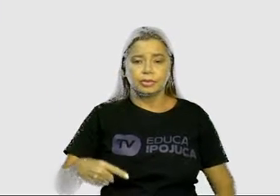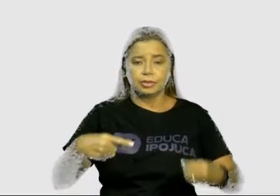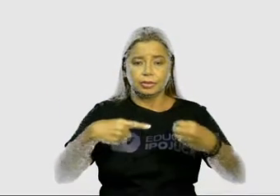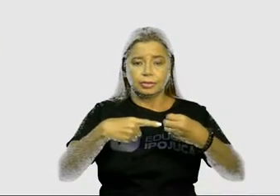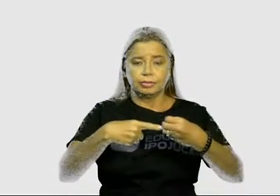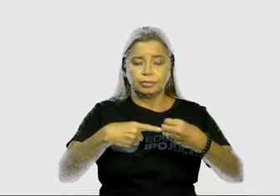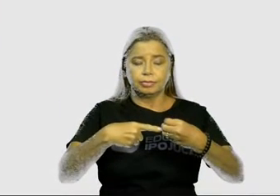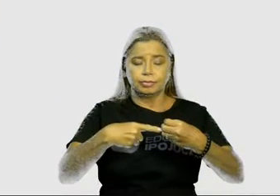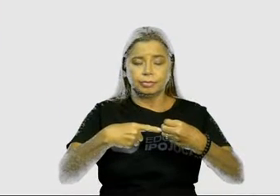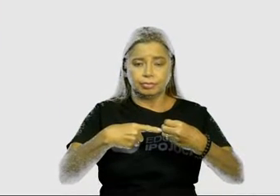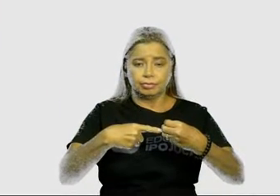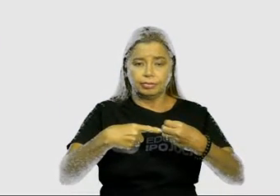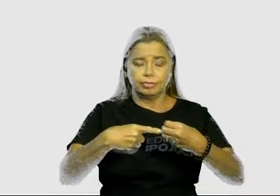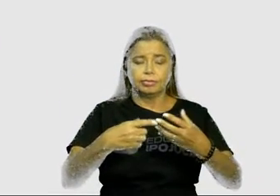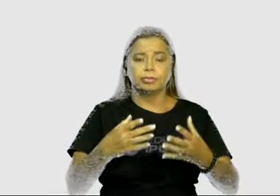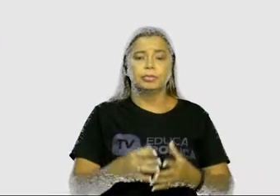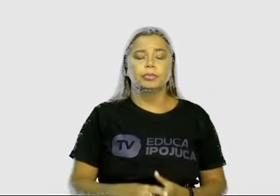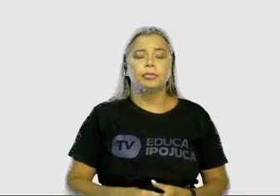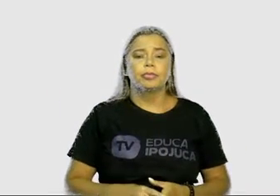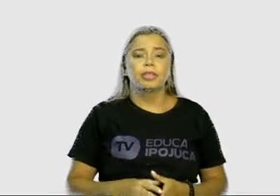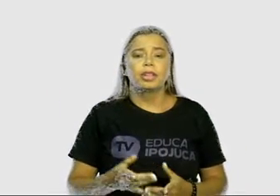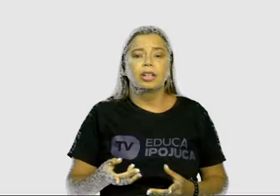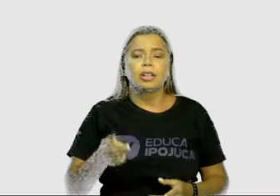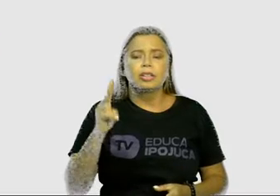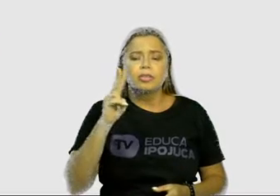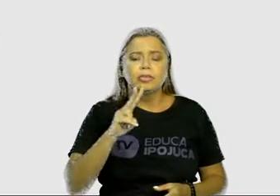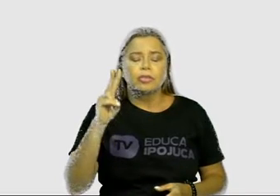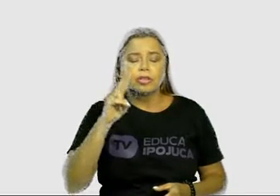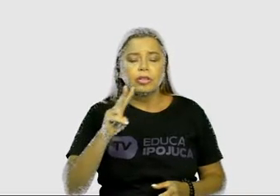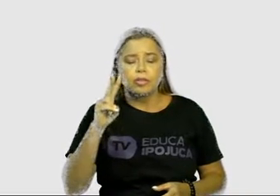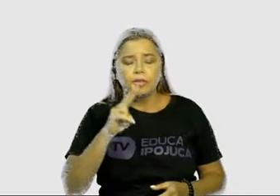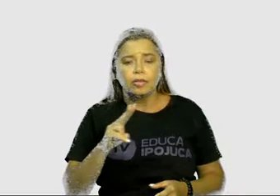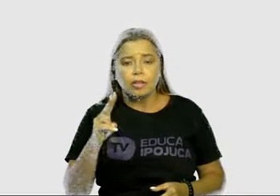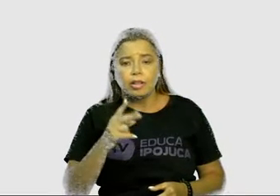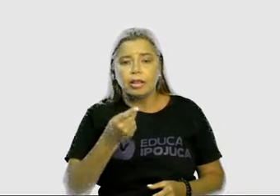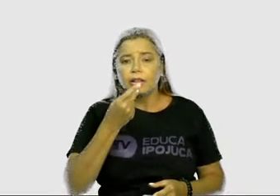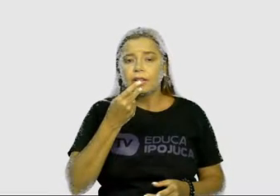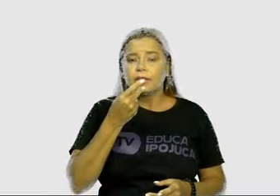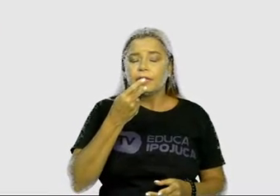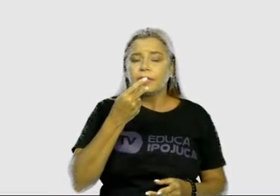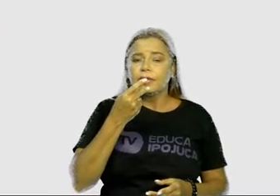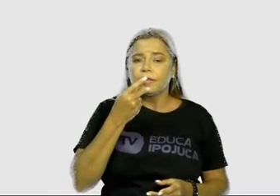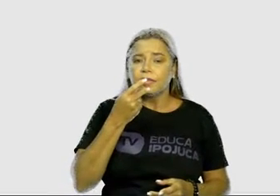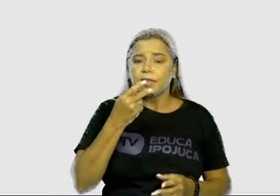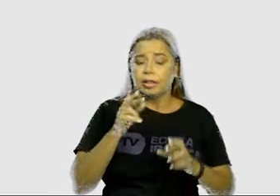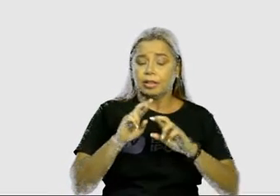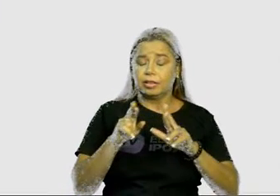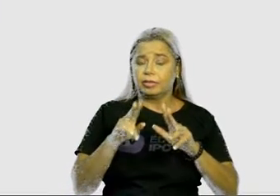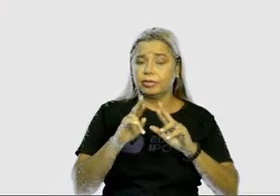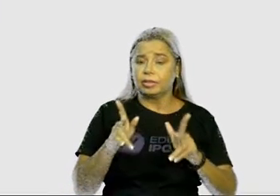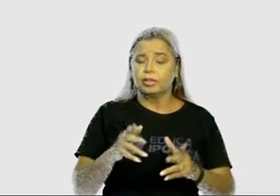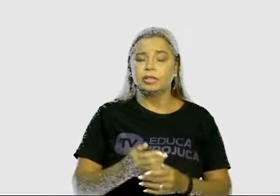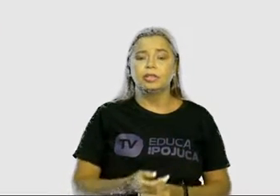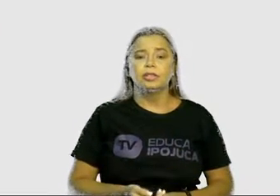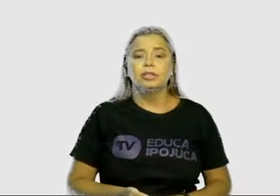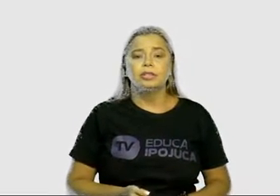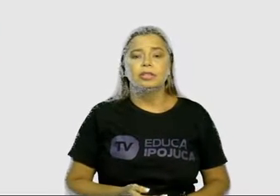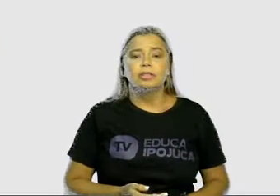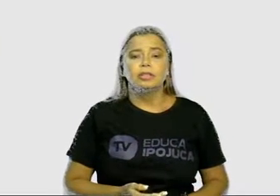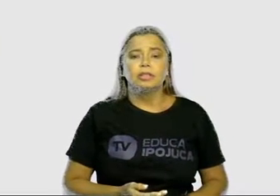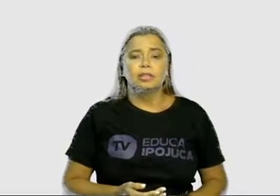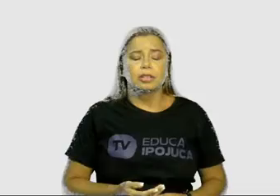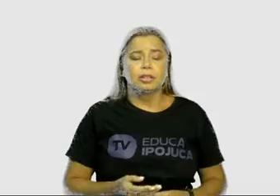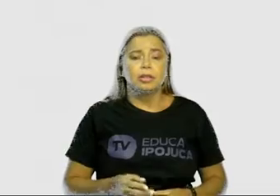aumenta mais na primeira sílaba por causa do N da segunda sílaba. Portanto, a gente tem que entender a